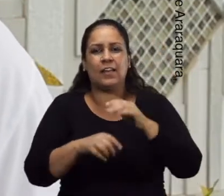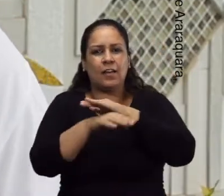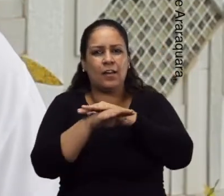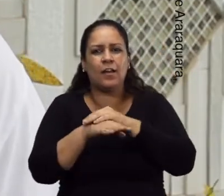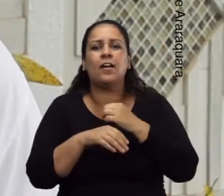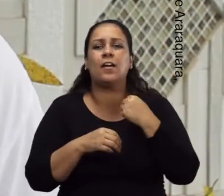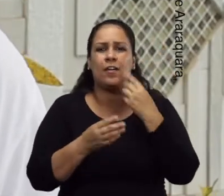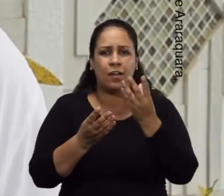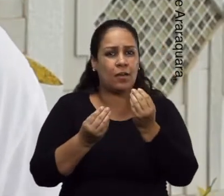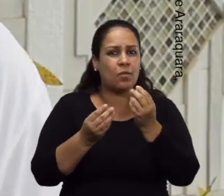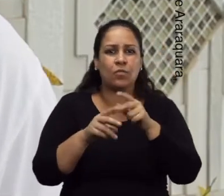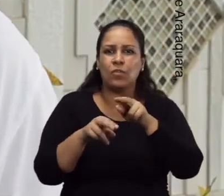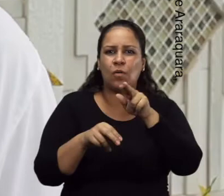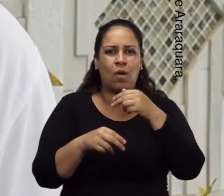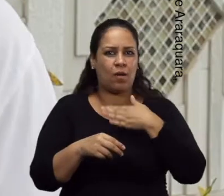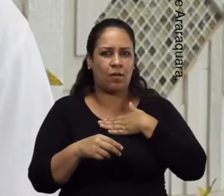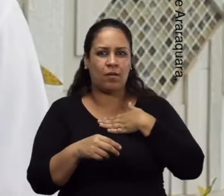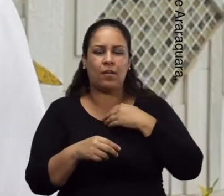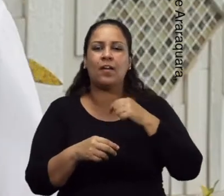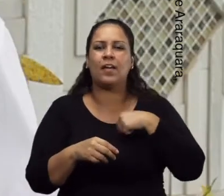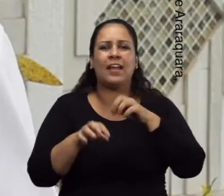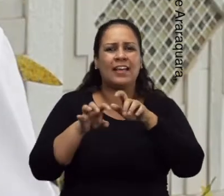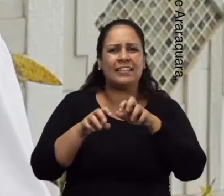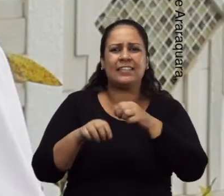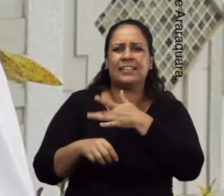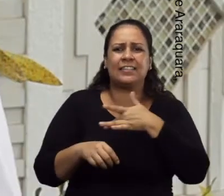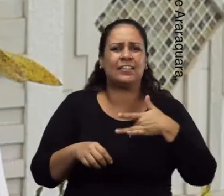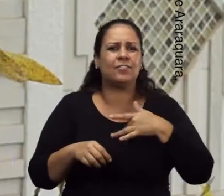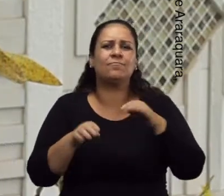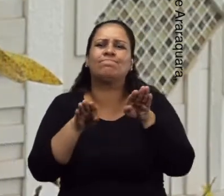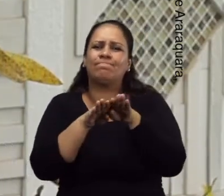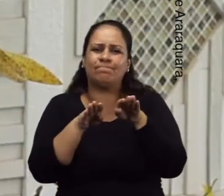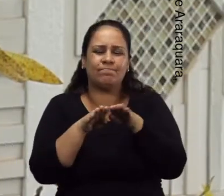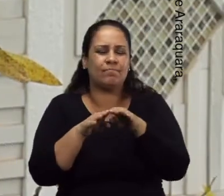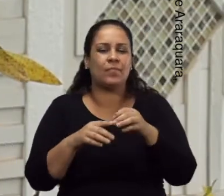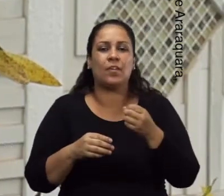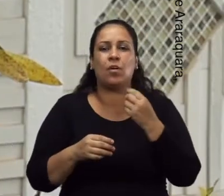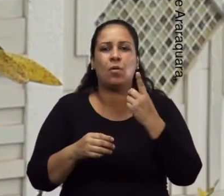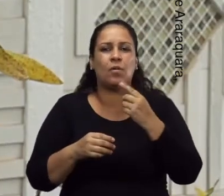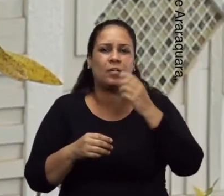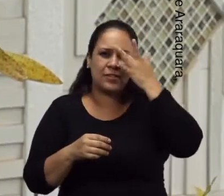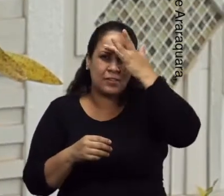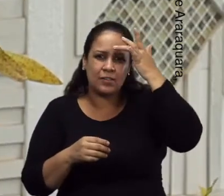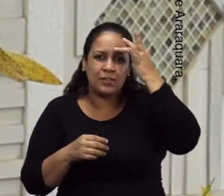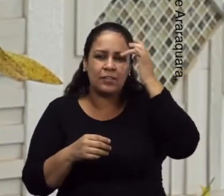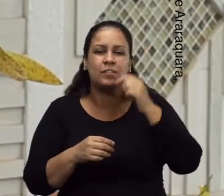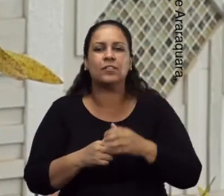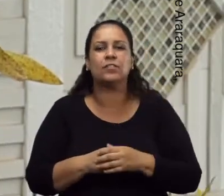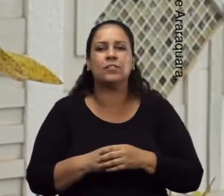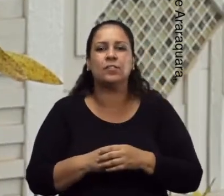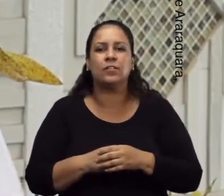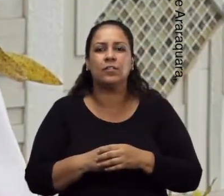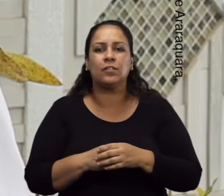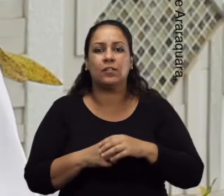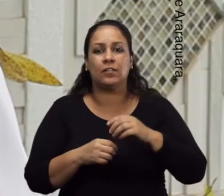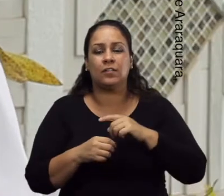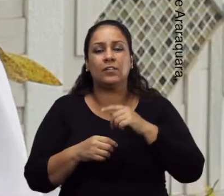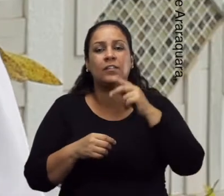eu compactuo. E assim, tem a Eliana Unaim. A Eliana Unaim nada mais é do que uma das criadoras